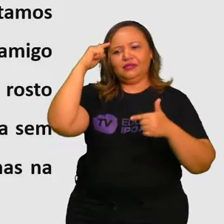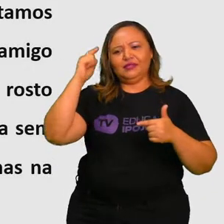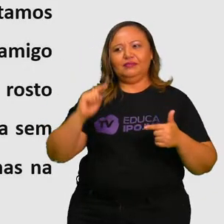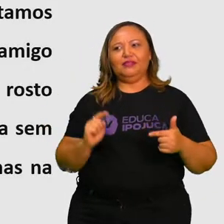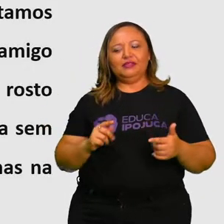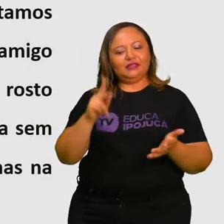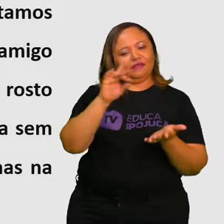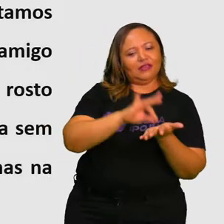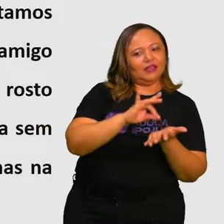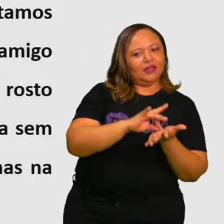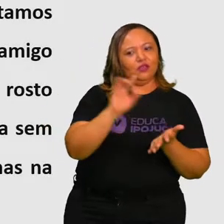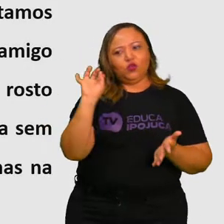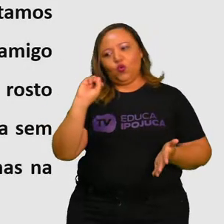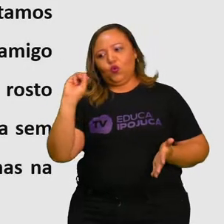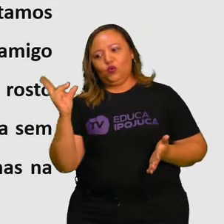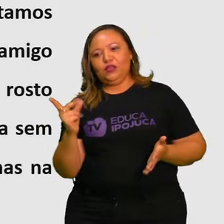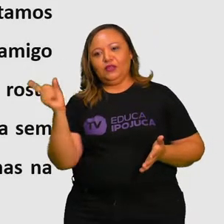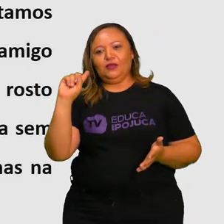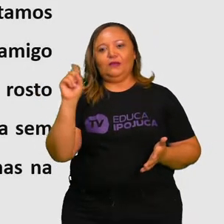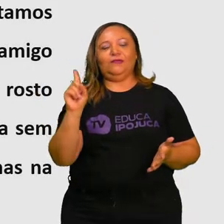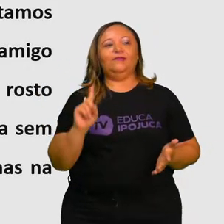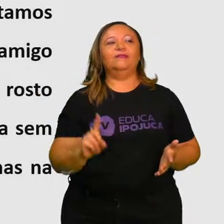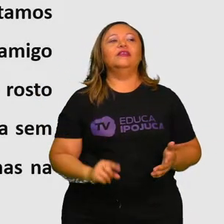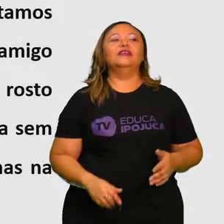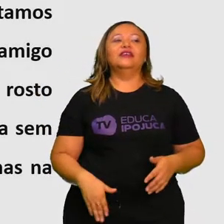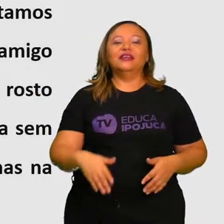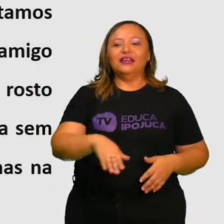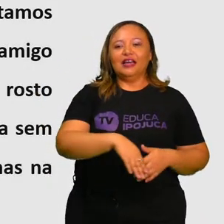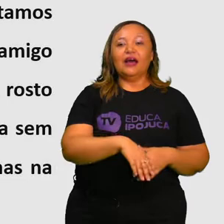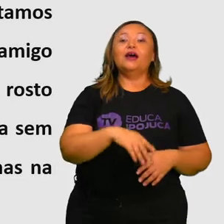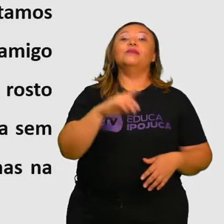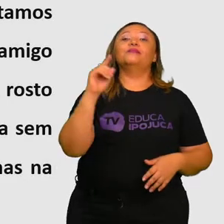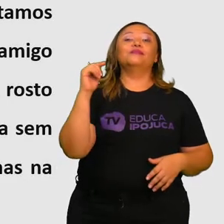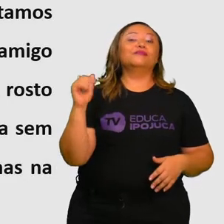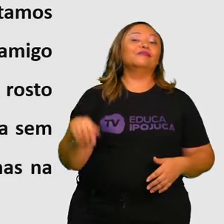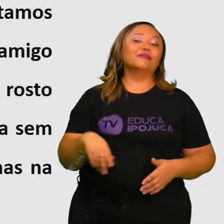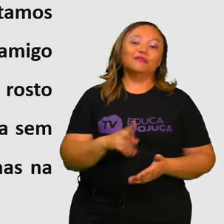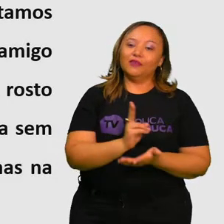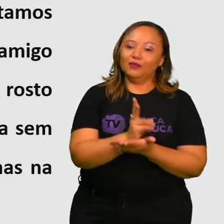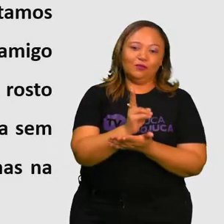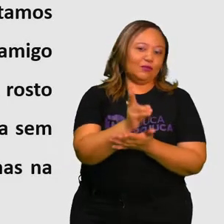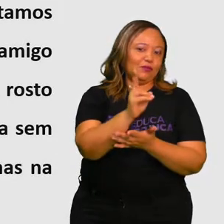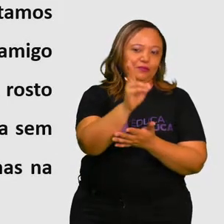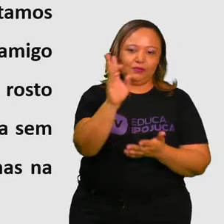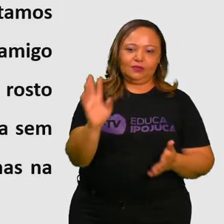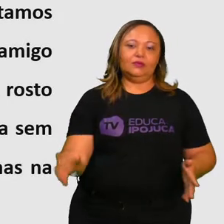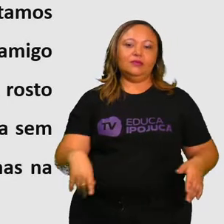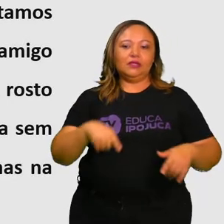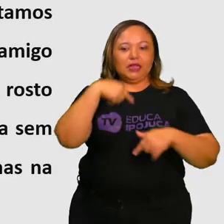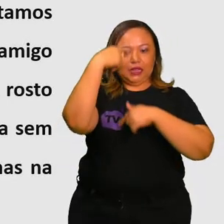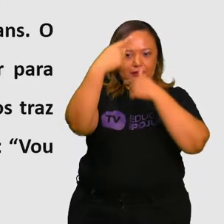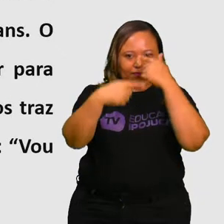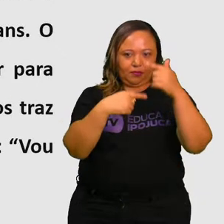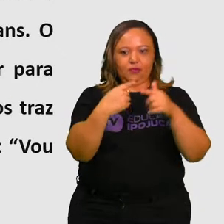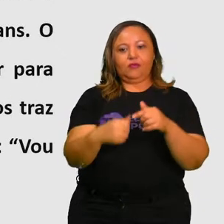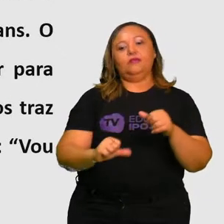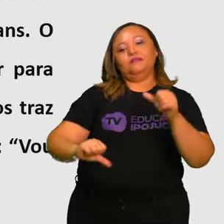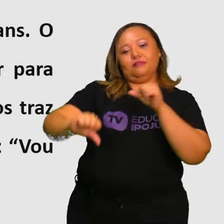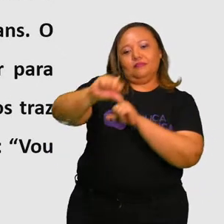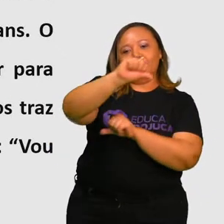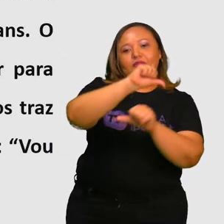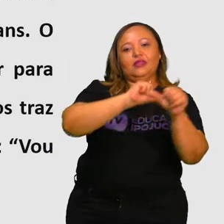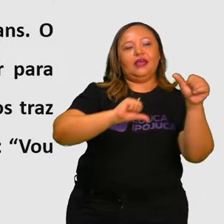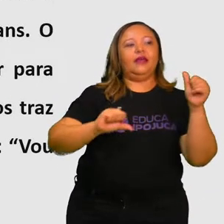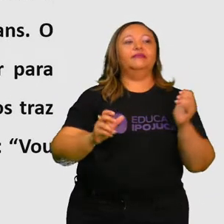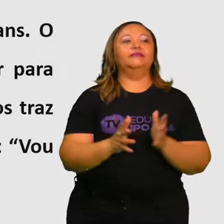verdade. Melhor assim, tudo se passará apenas na cabeça da gente, longe dos riscos da